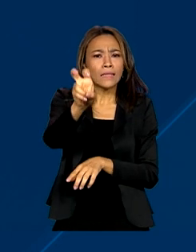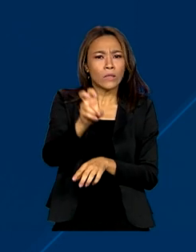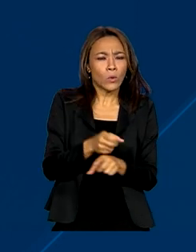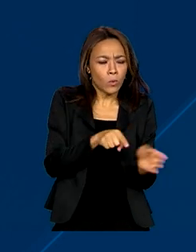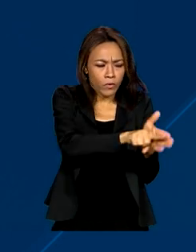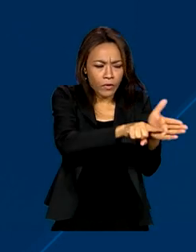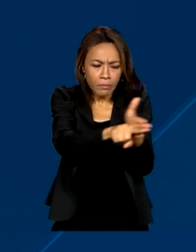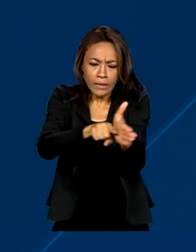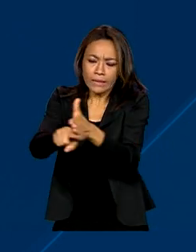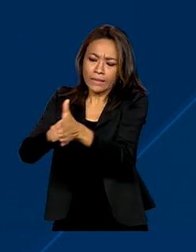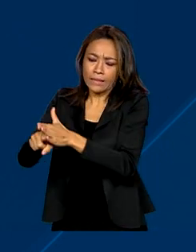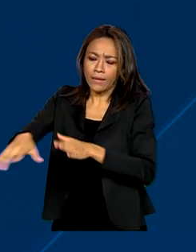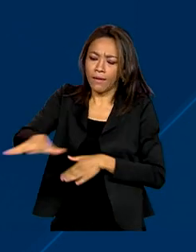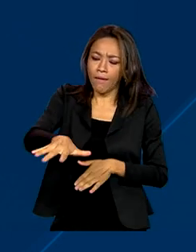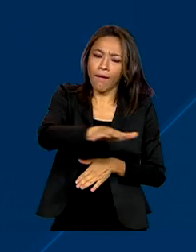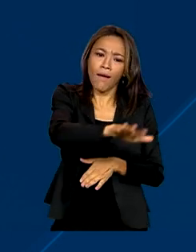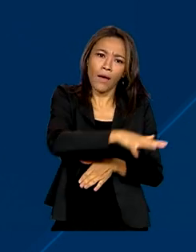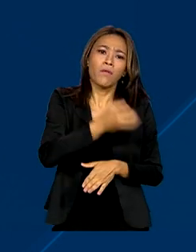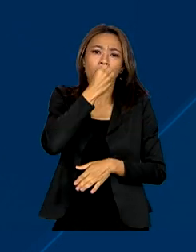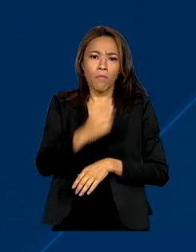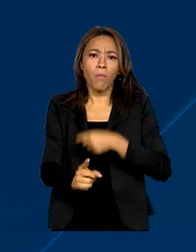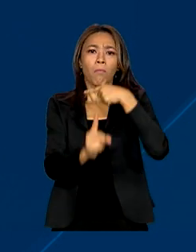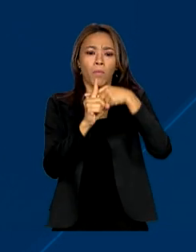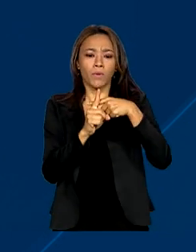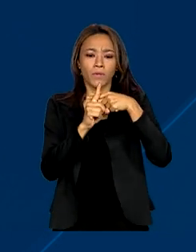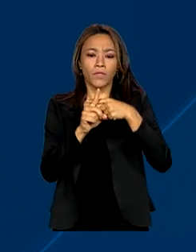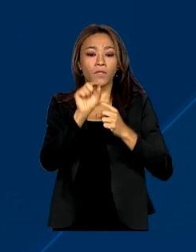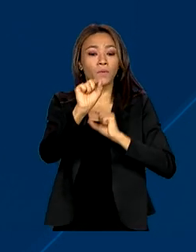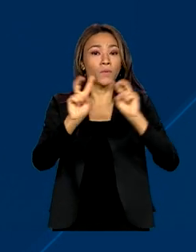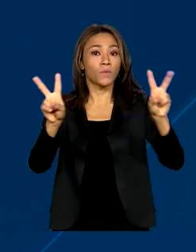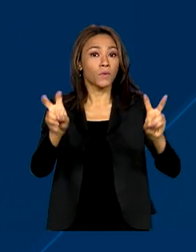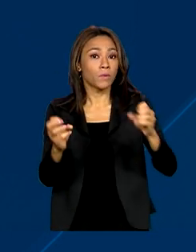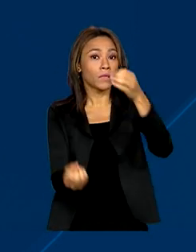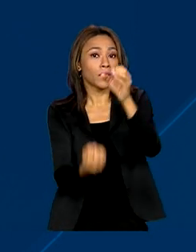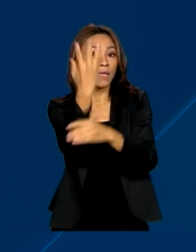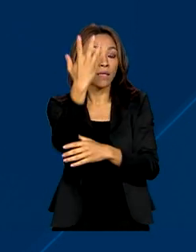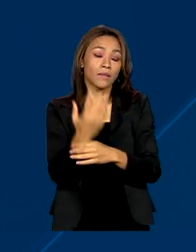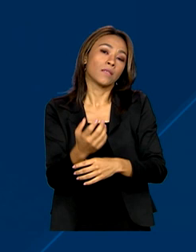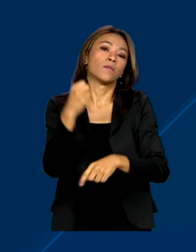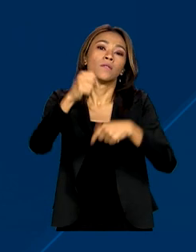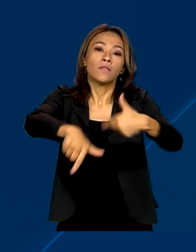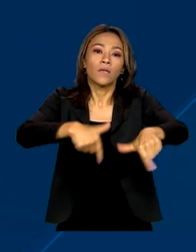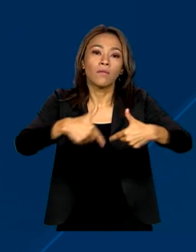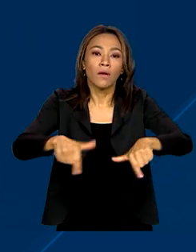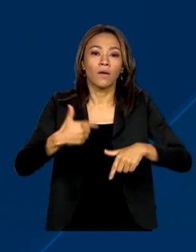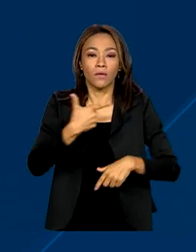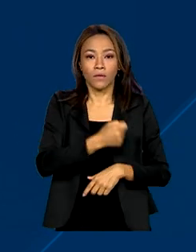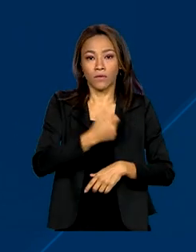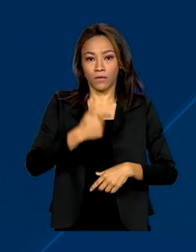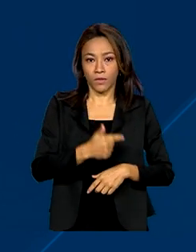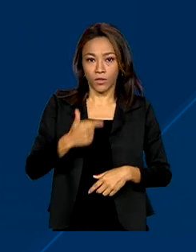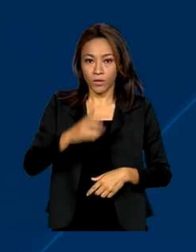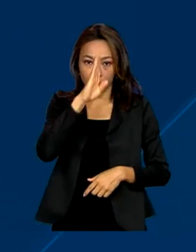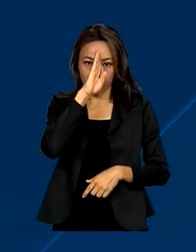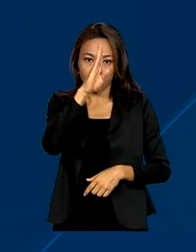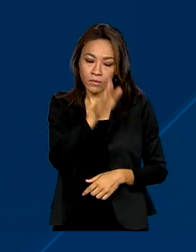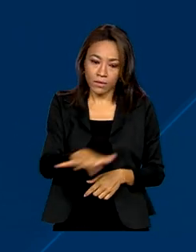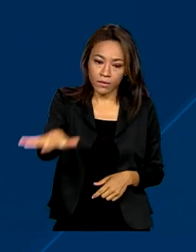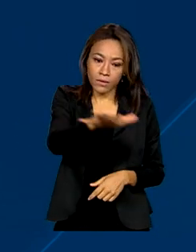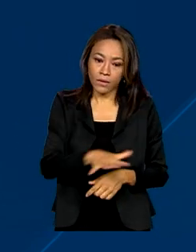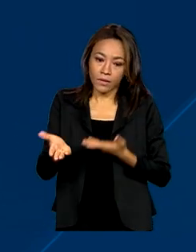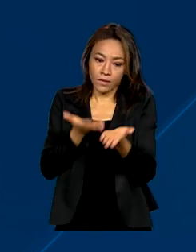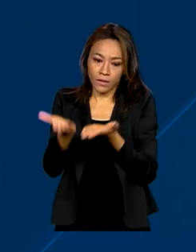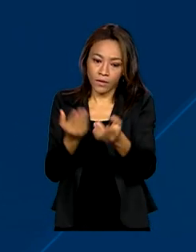pesquisadas ficaram com saldo positivo na criação de empregos em 2022, com destaque para o setor de